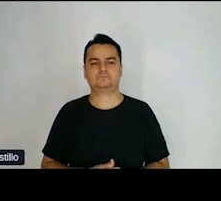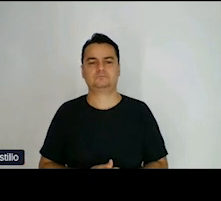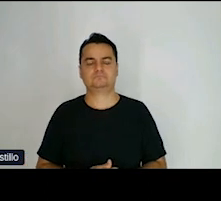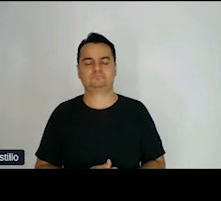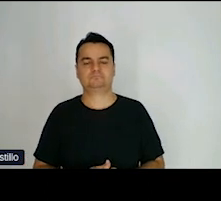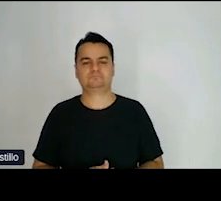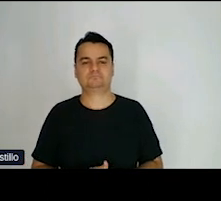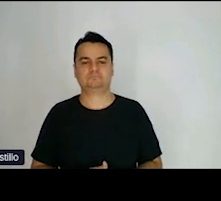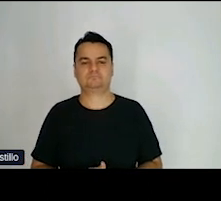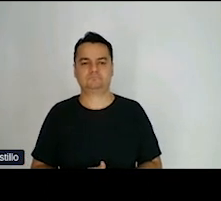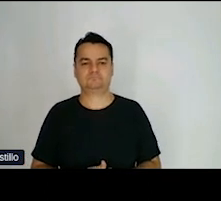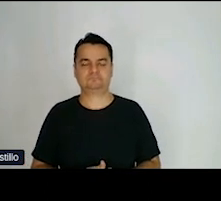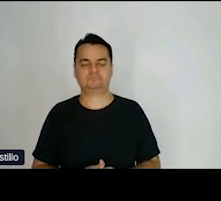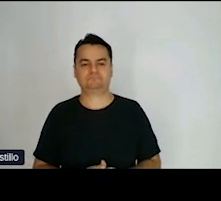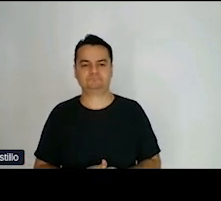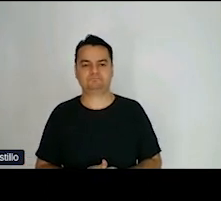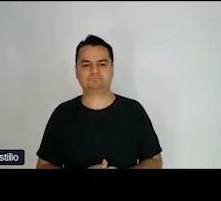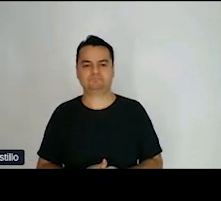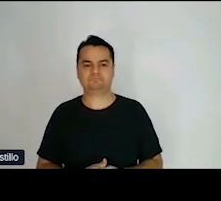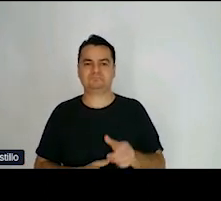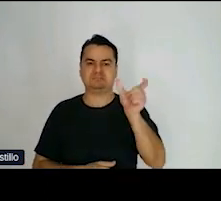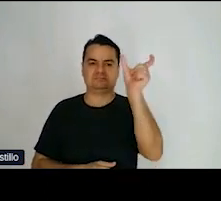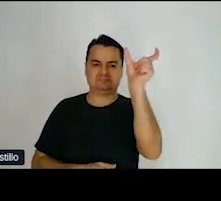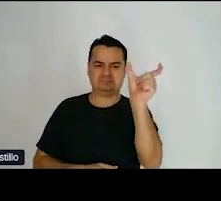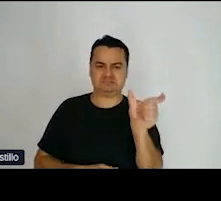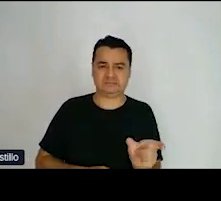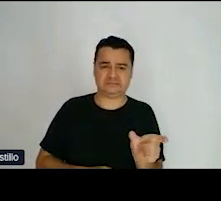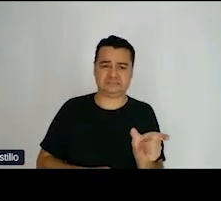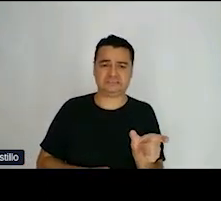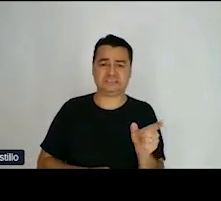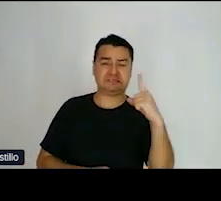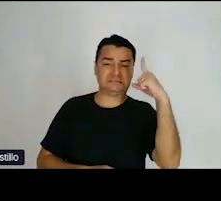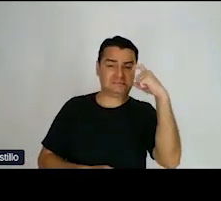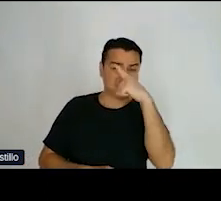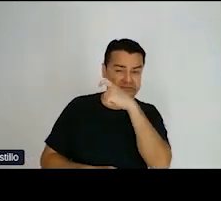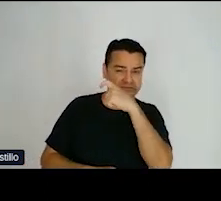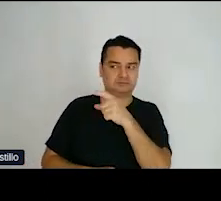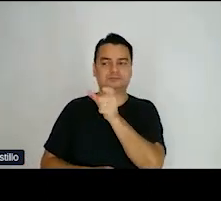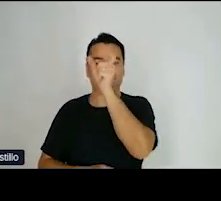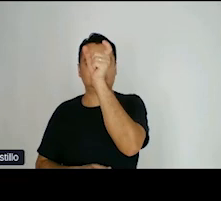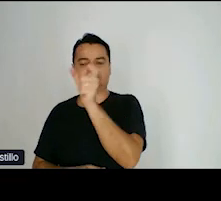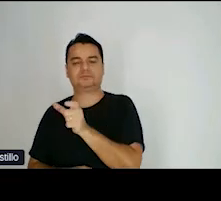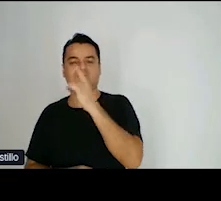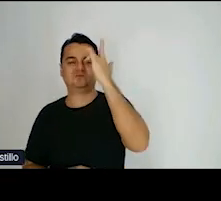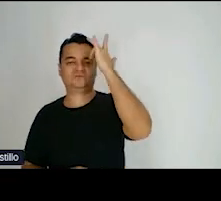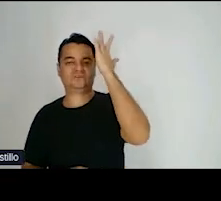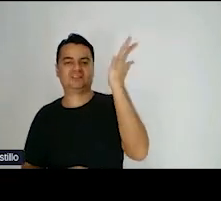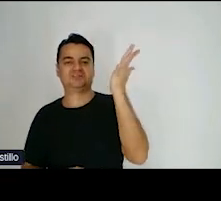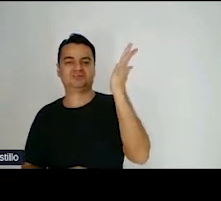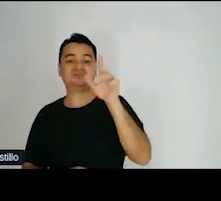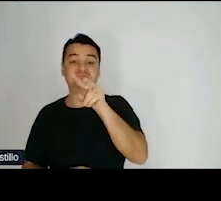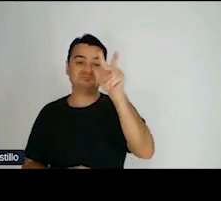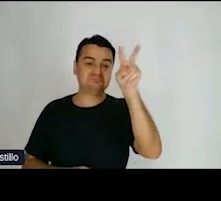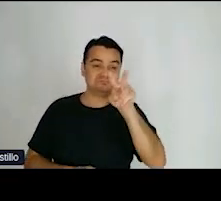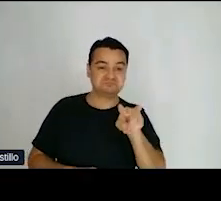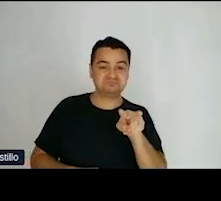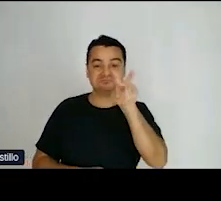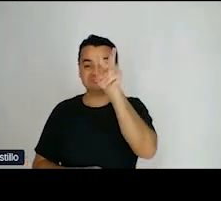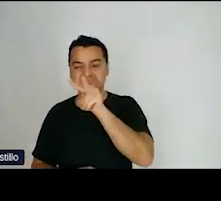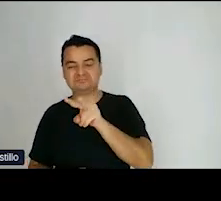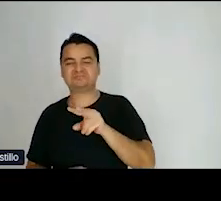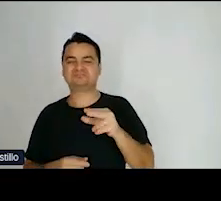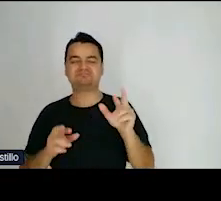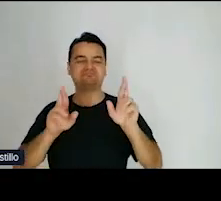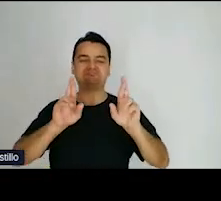da existência de culpa pela reparação dos donos causados aos consumidores por defeitos relativos à prestação dos